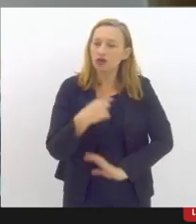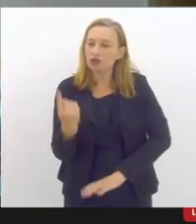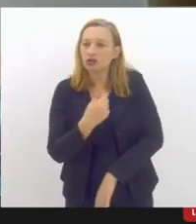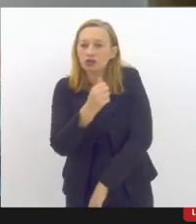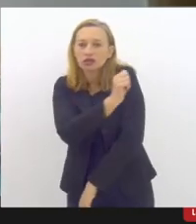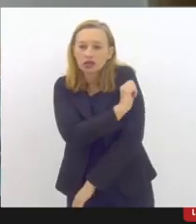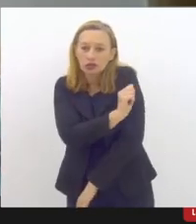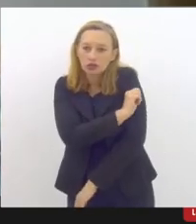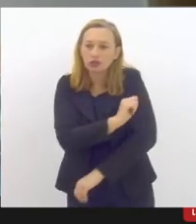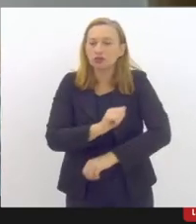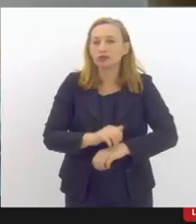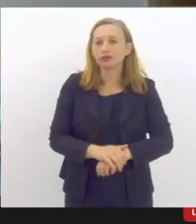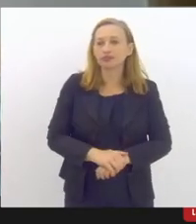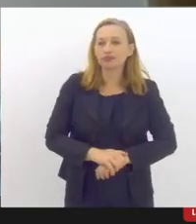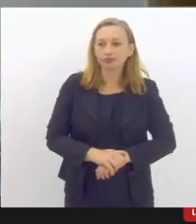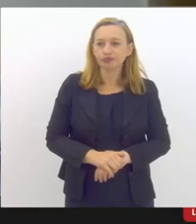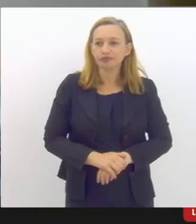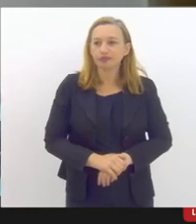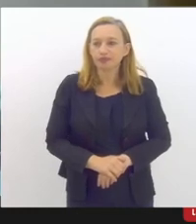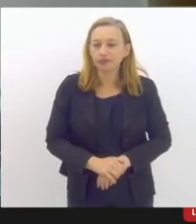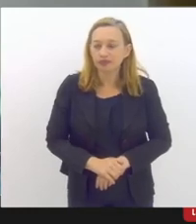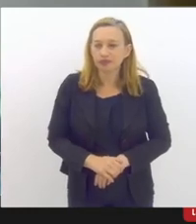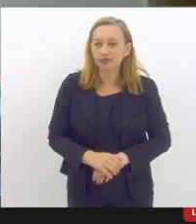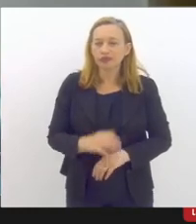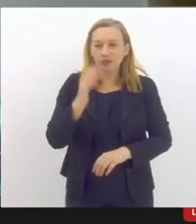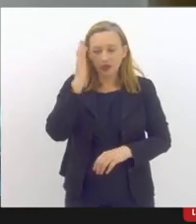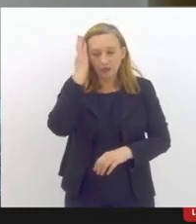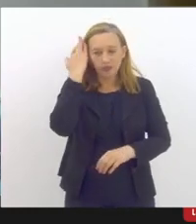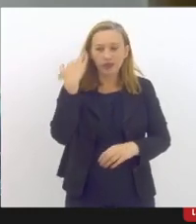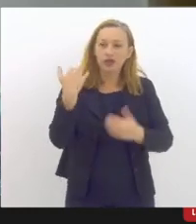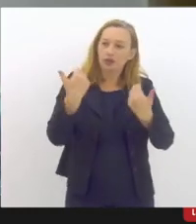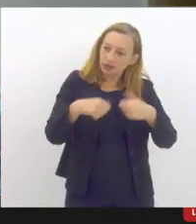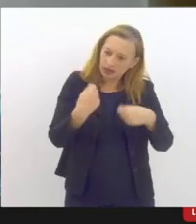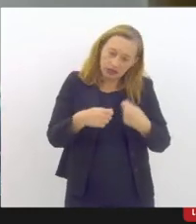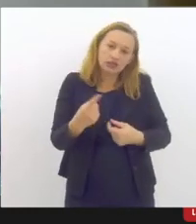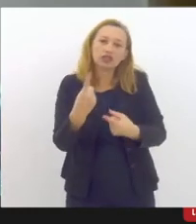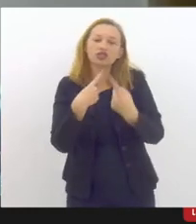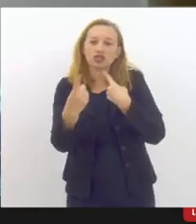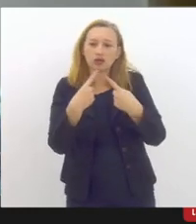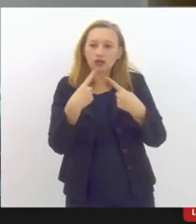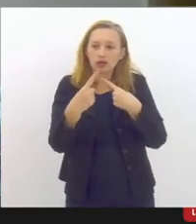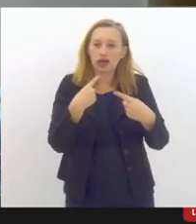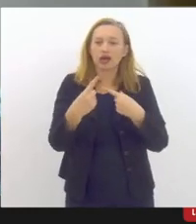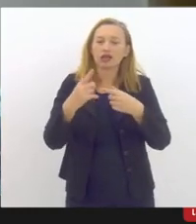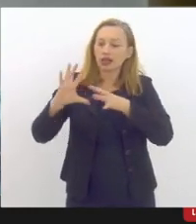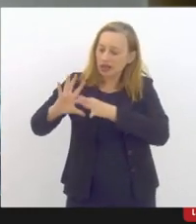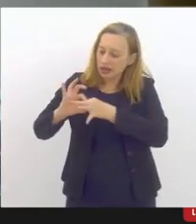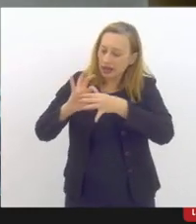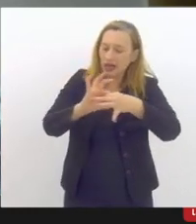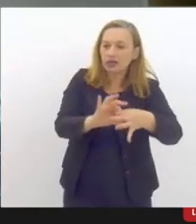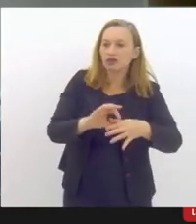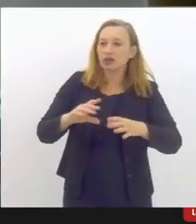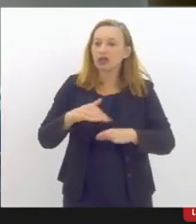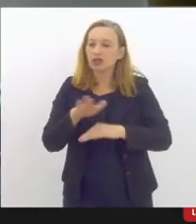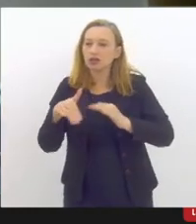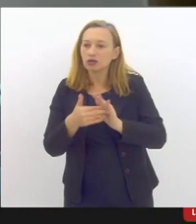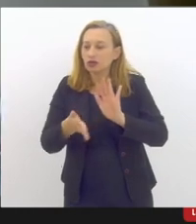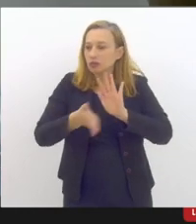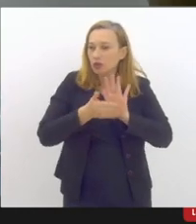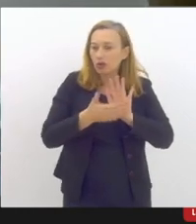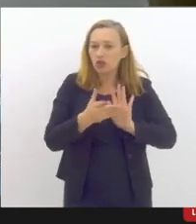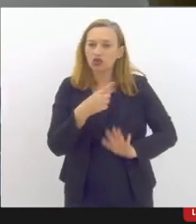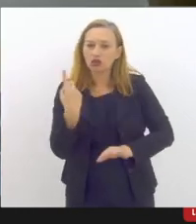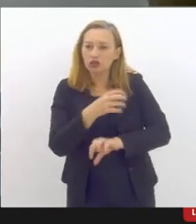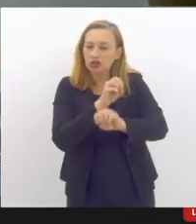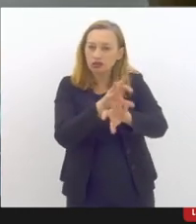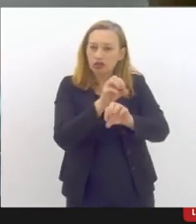educacional, ele tem que dialogar com o que a gente propõe, né? Neste momento da educação, além